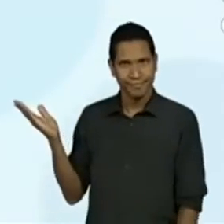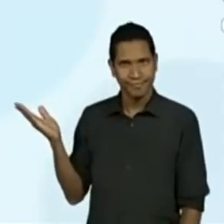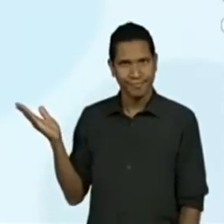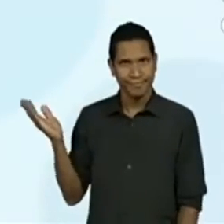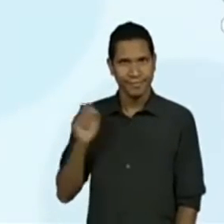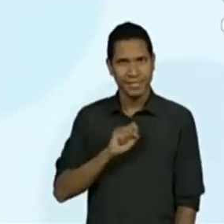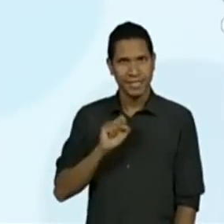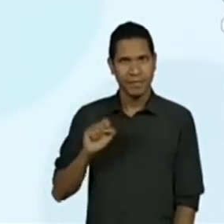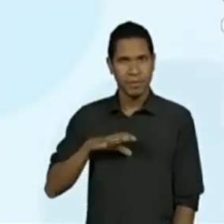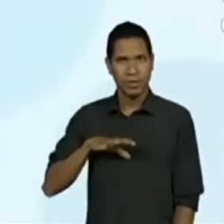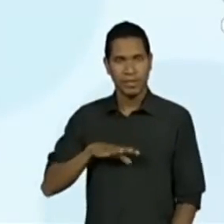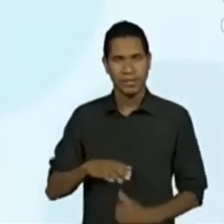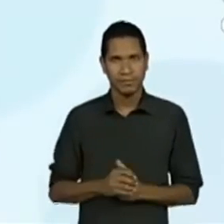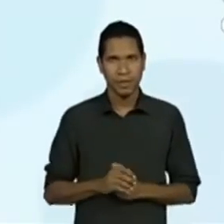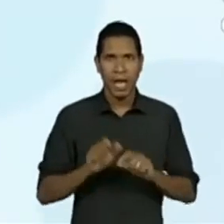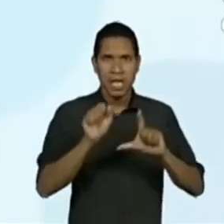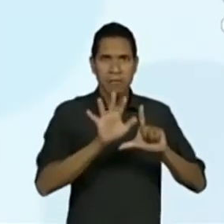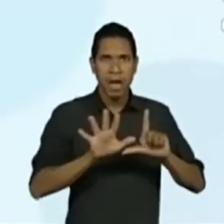A imagem...